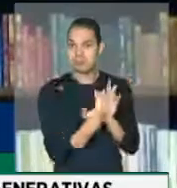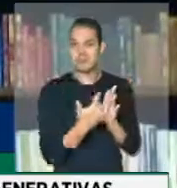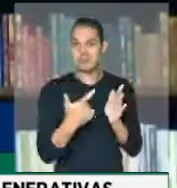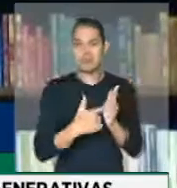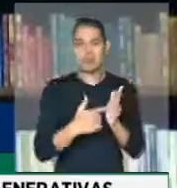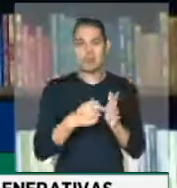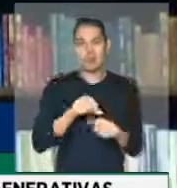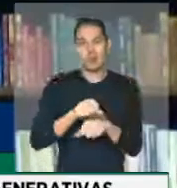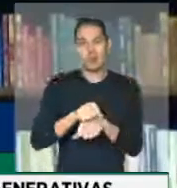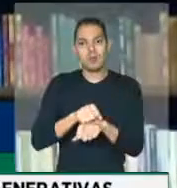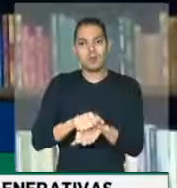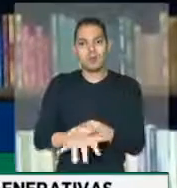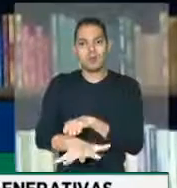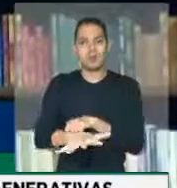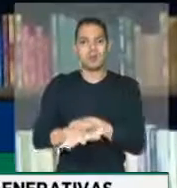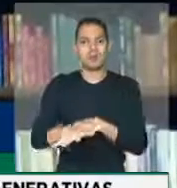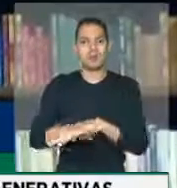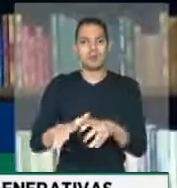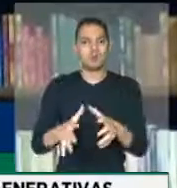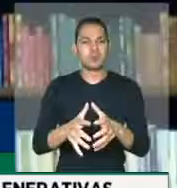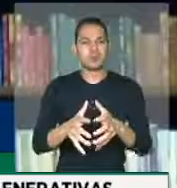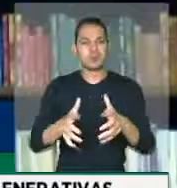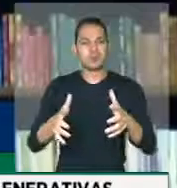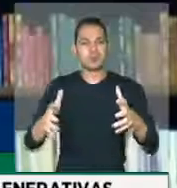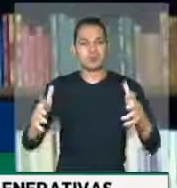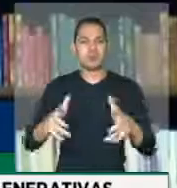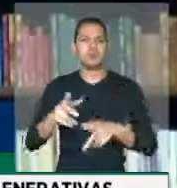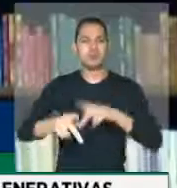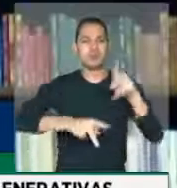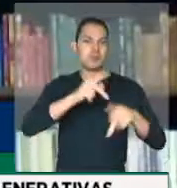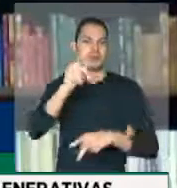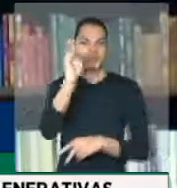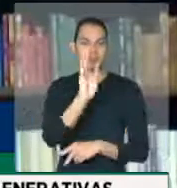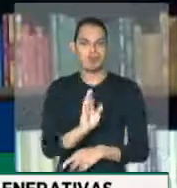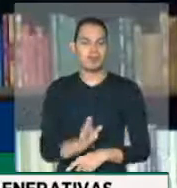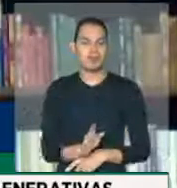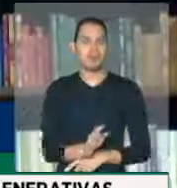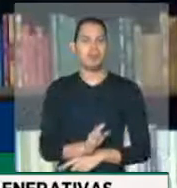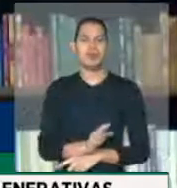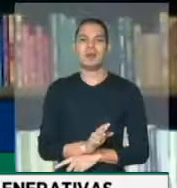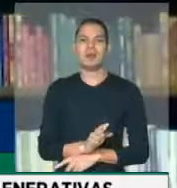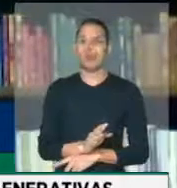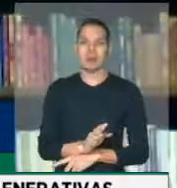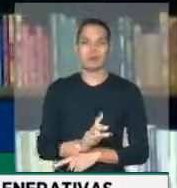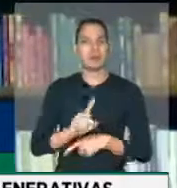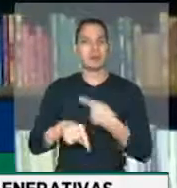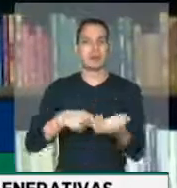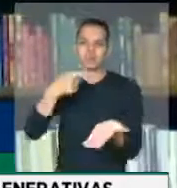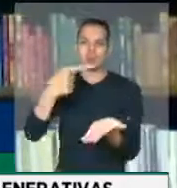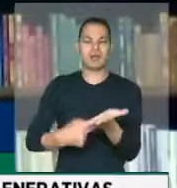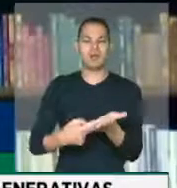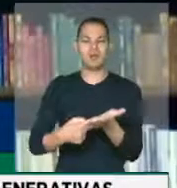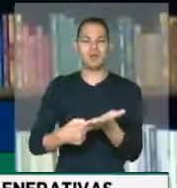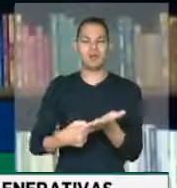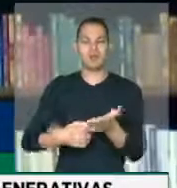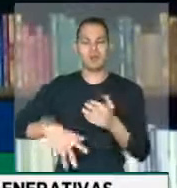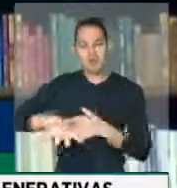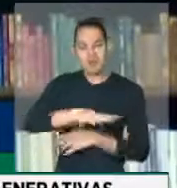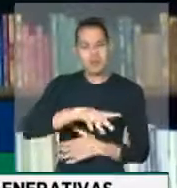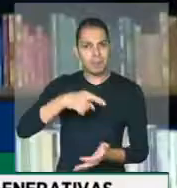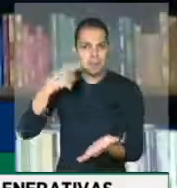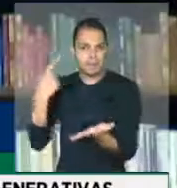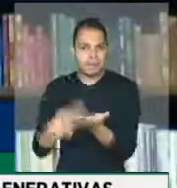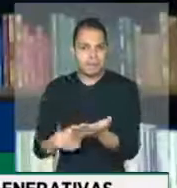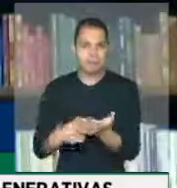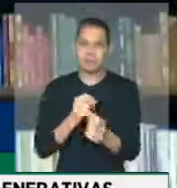compartilhados pela imensa maioria do povo brasileiro, não há de se falar em pacto. Não haverá campo propício